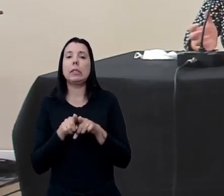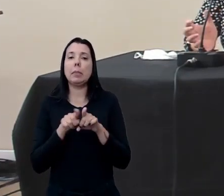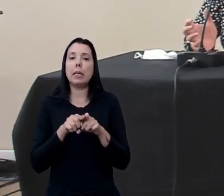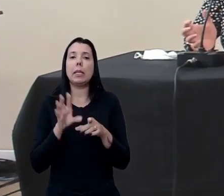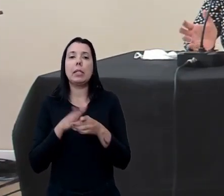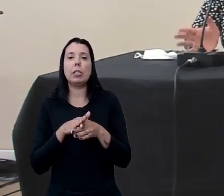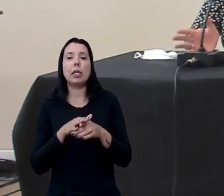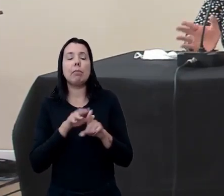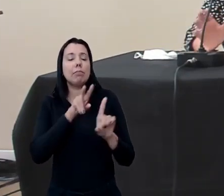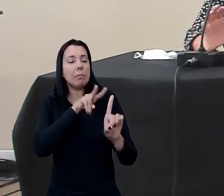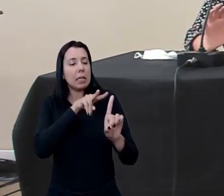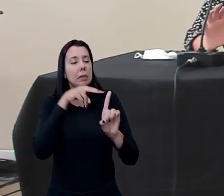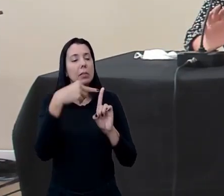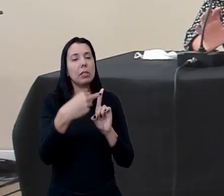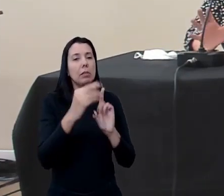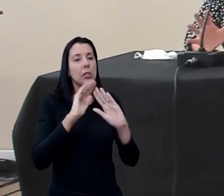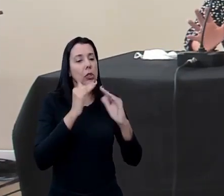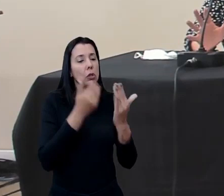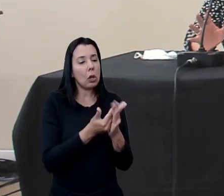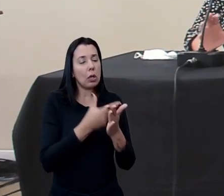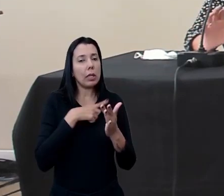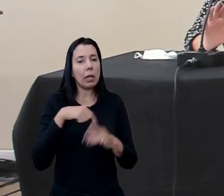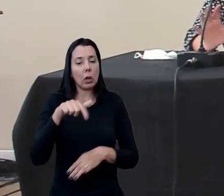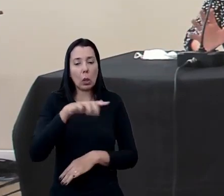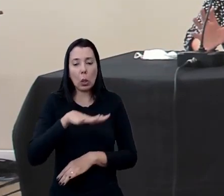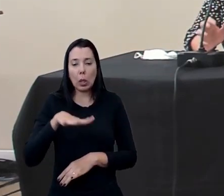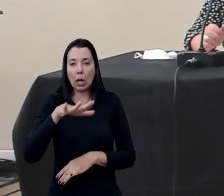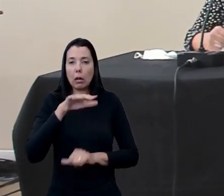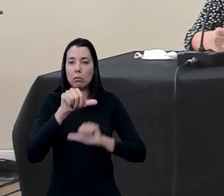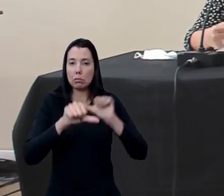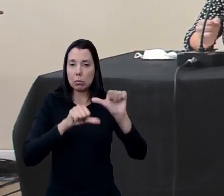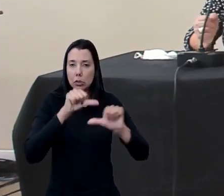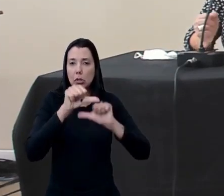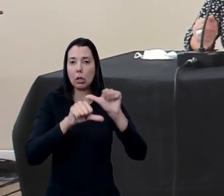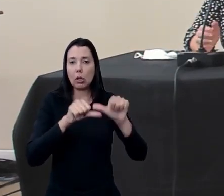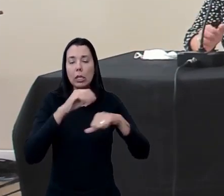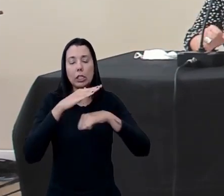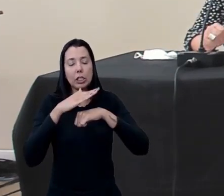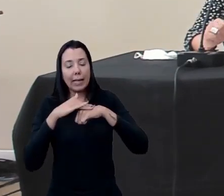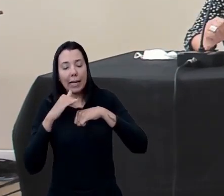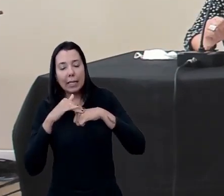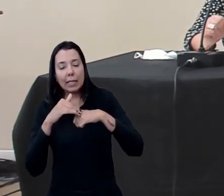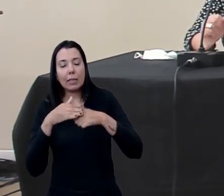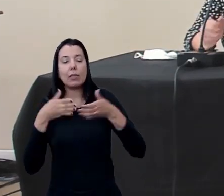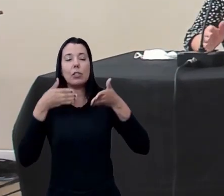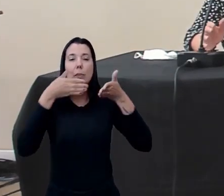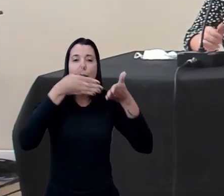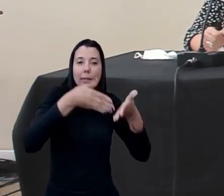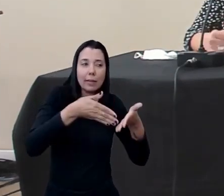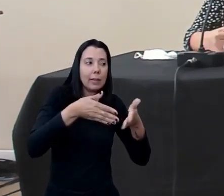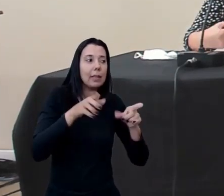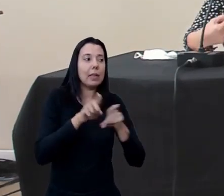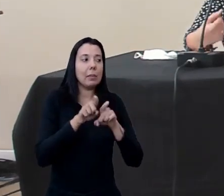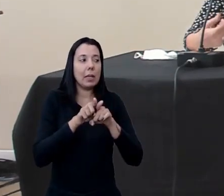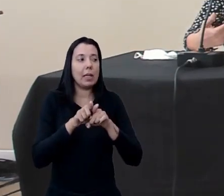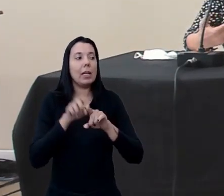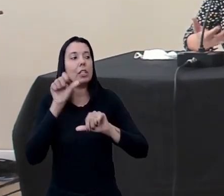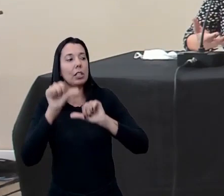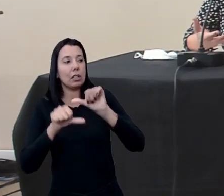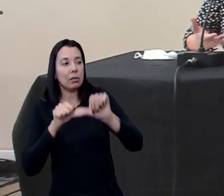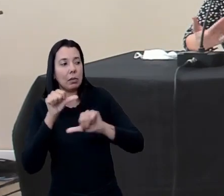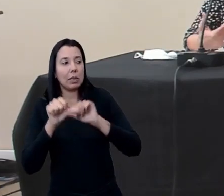perspectiva de uma escola que é esse território de troca de afetividade de pertencimento e de